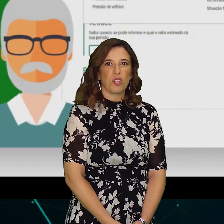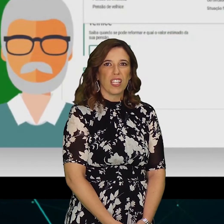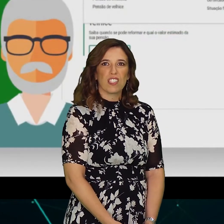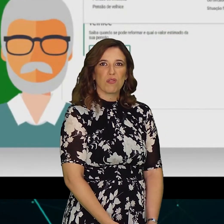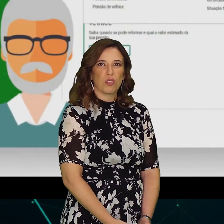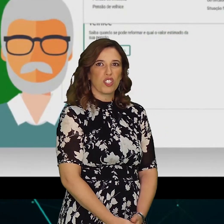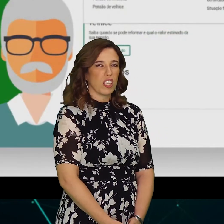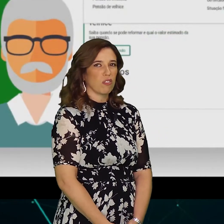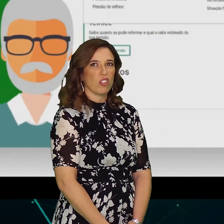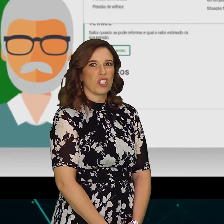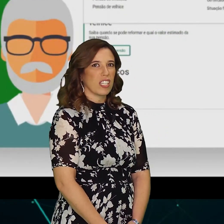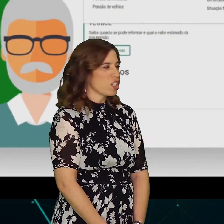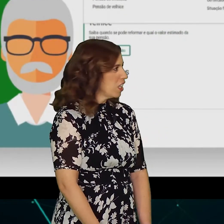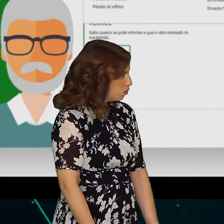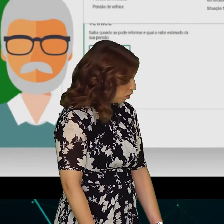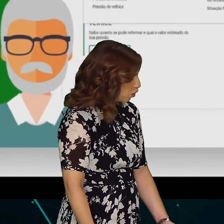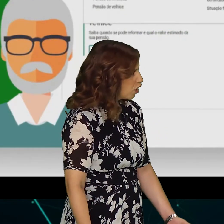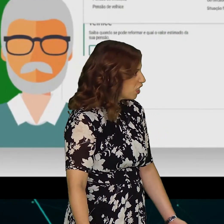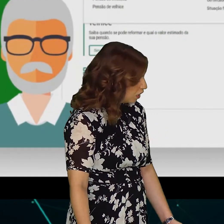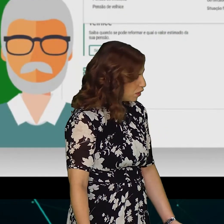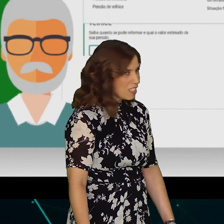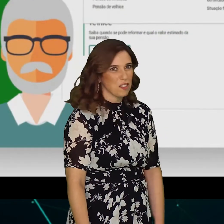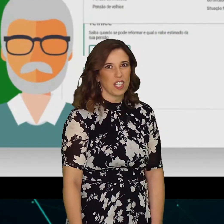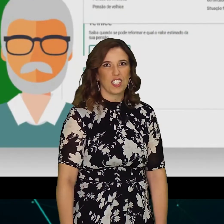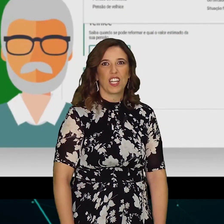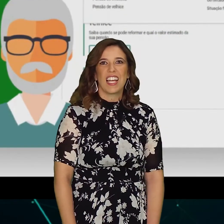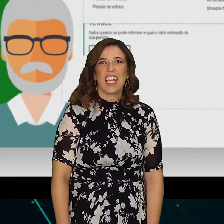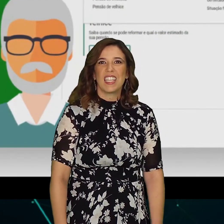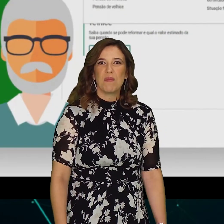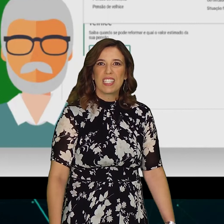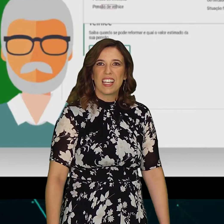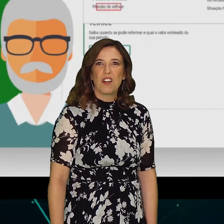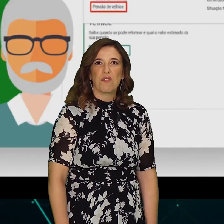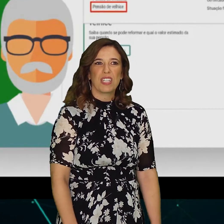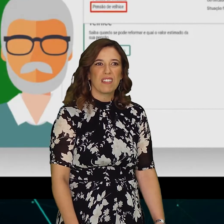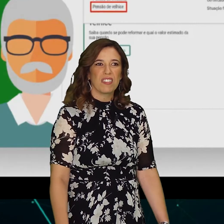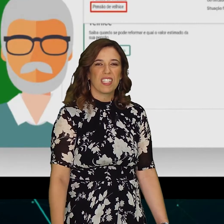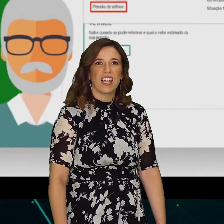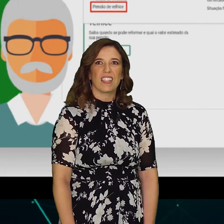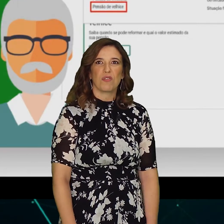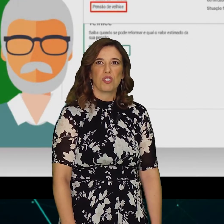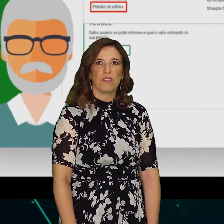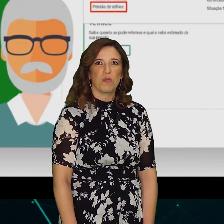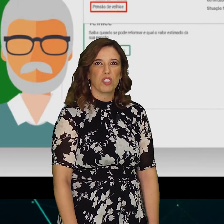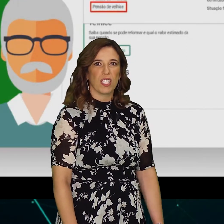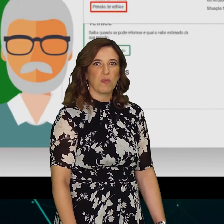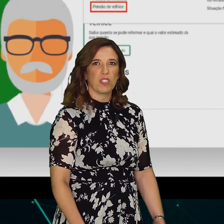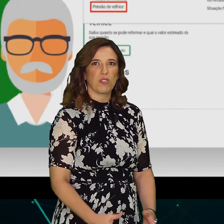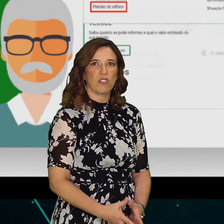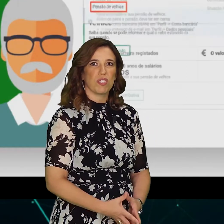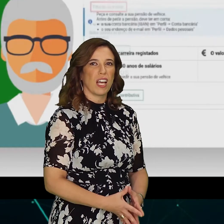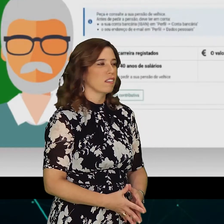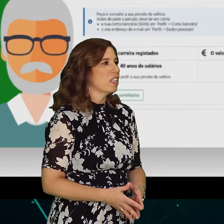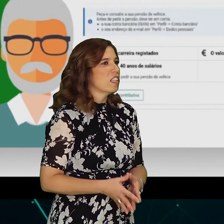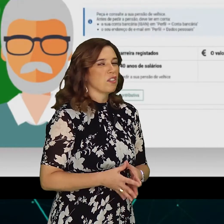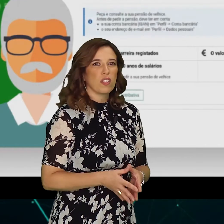suportada em soluções tecnológicas inovadoras e diferenciadoras. A dimensão e a diversidade dos serviços prestados pela